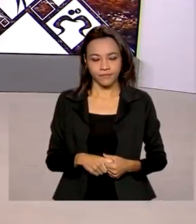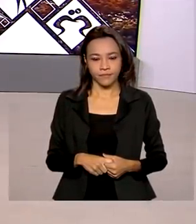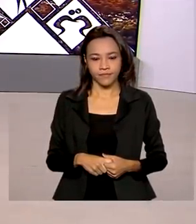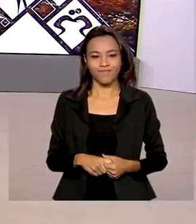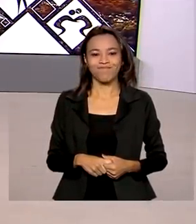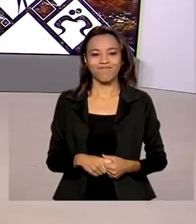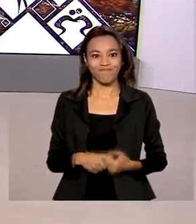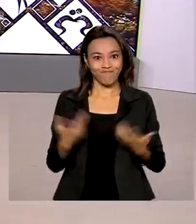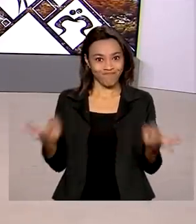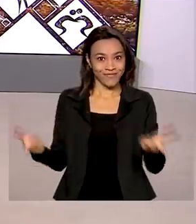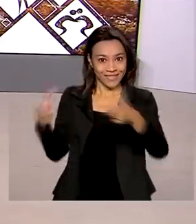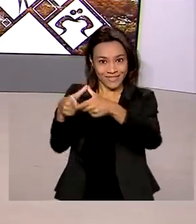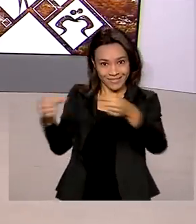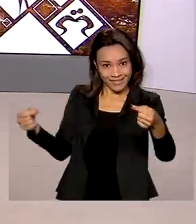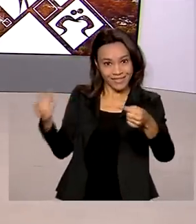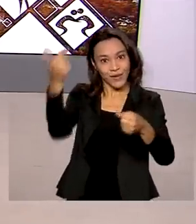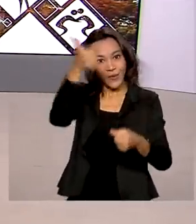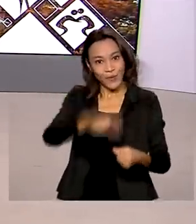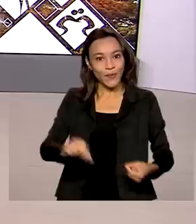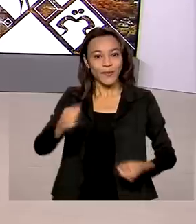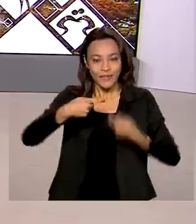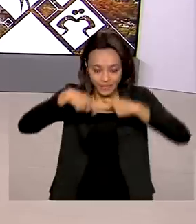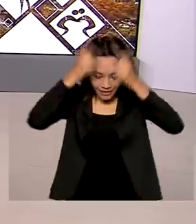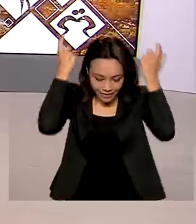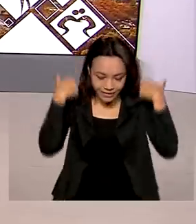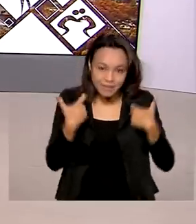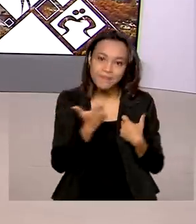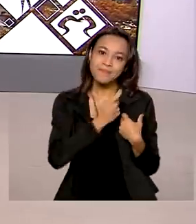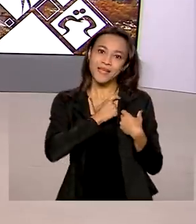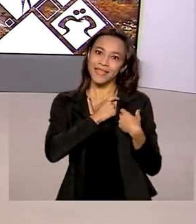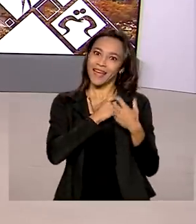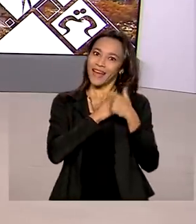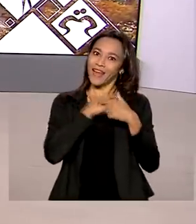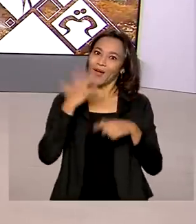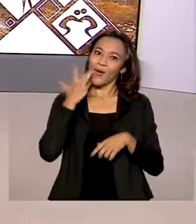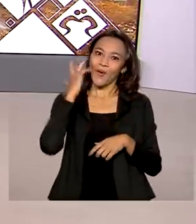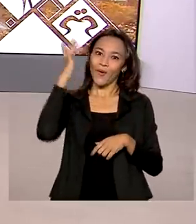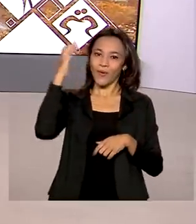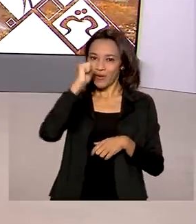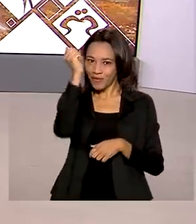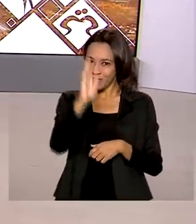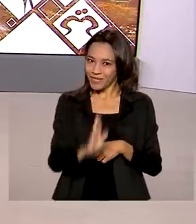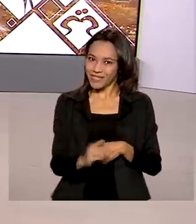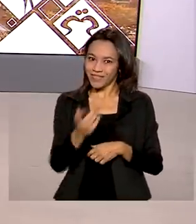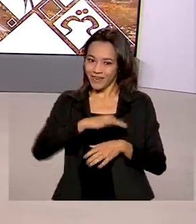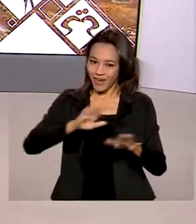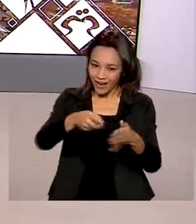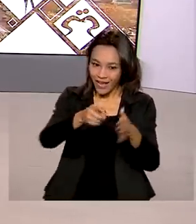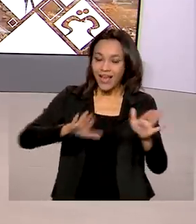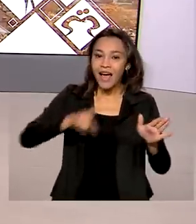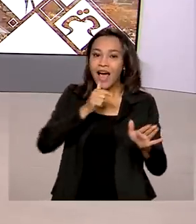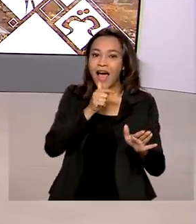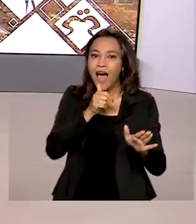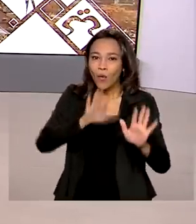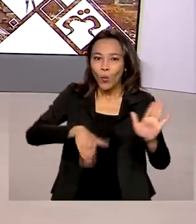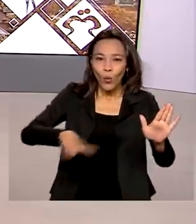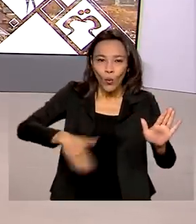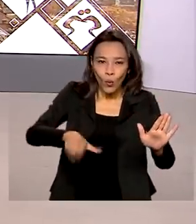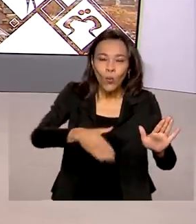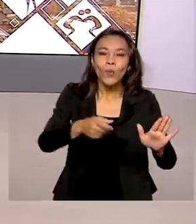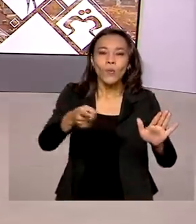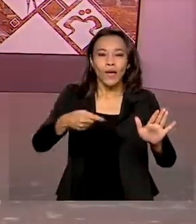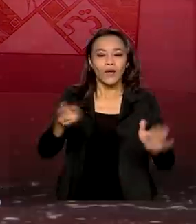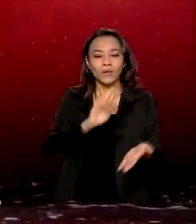Em Tóquio, mais uma medalha para o Brasil e de ouro, agora na Maratona Aquática. Ana Marcela Cunha